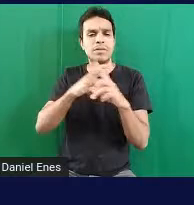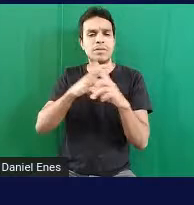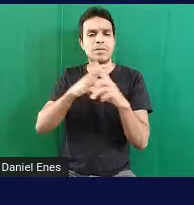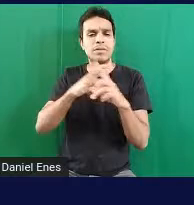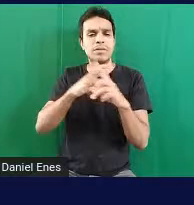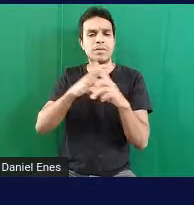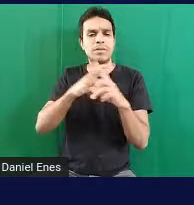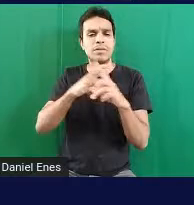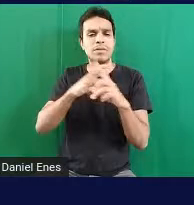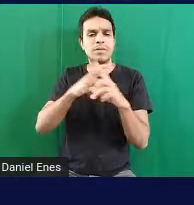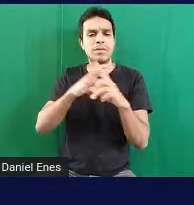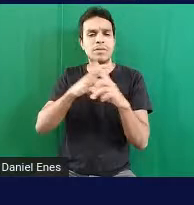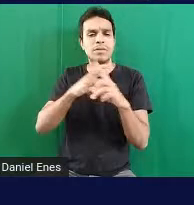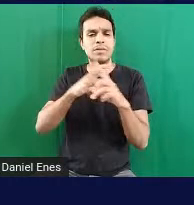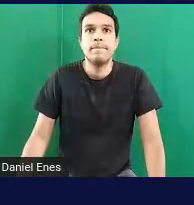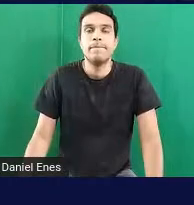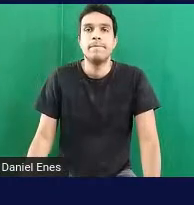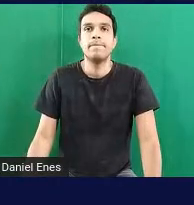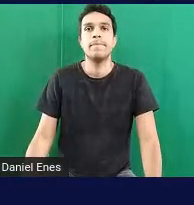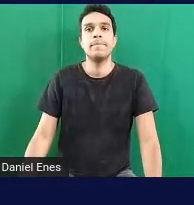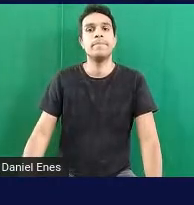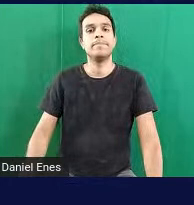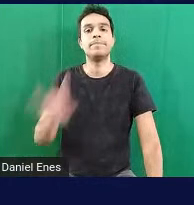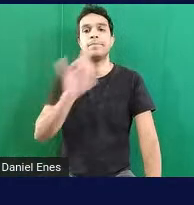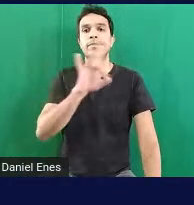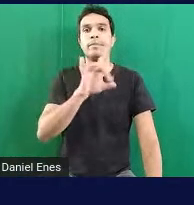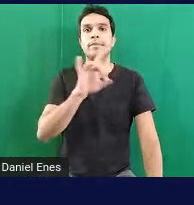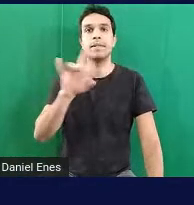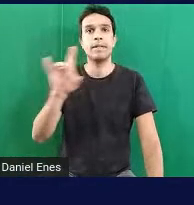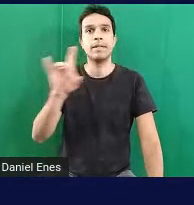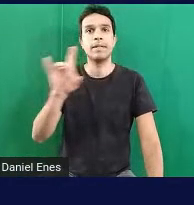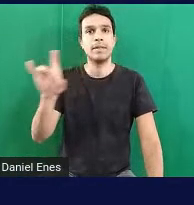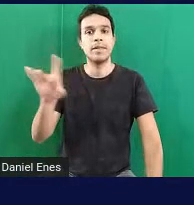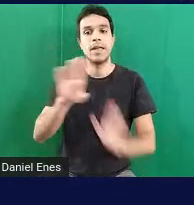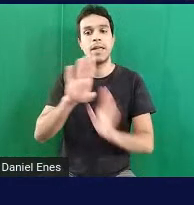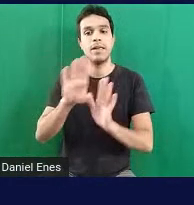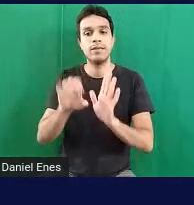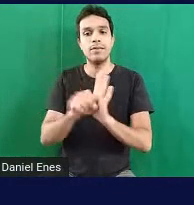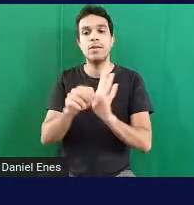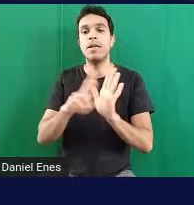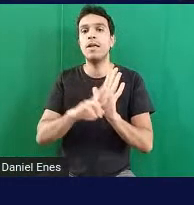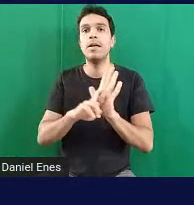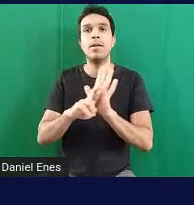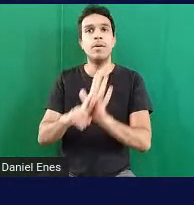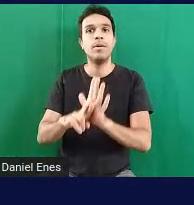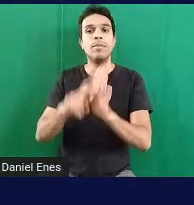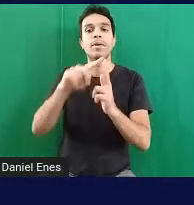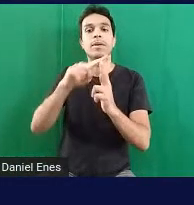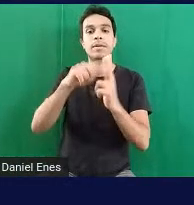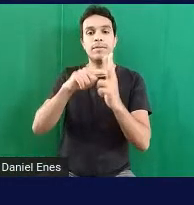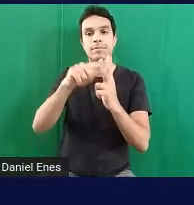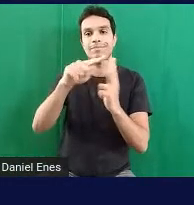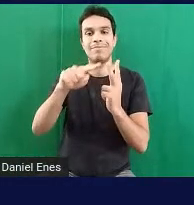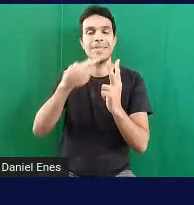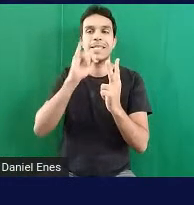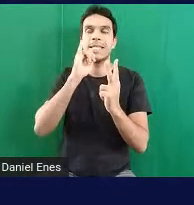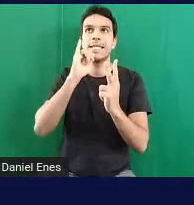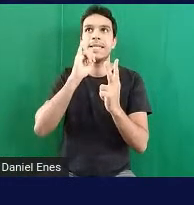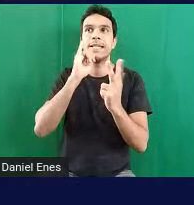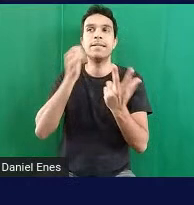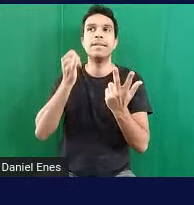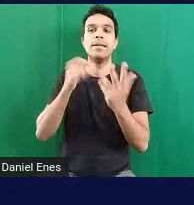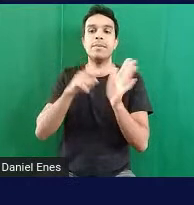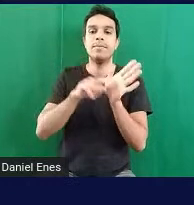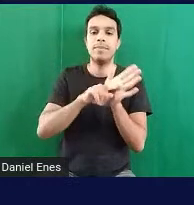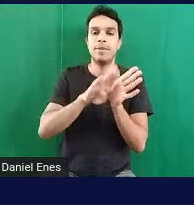desculpa cada um desses símbolos eles representam ali a raiz quadrada por exemplo então menos B